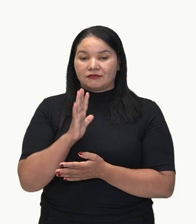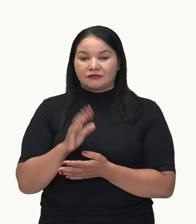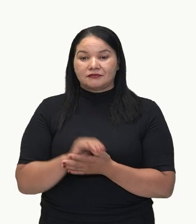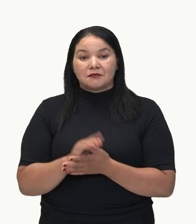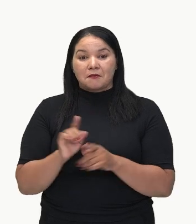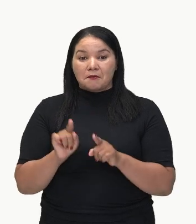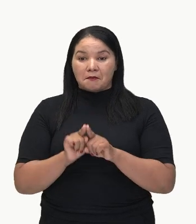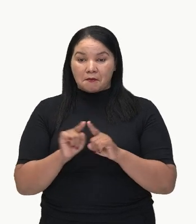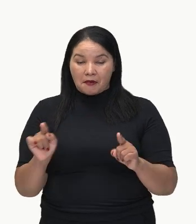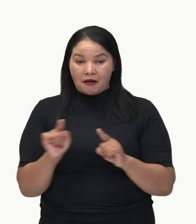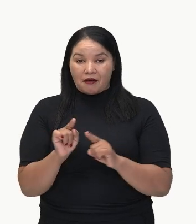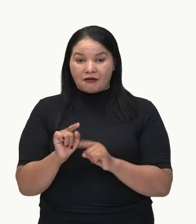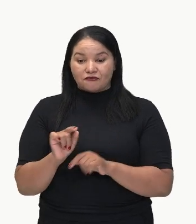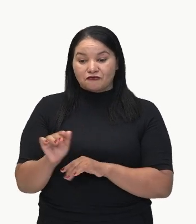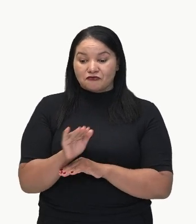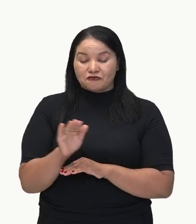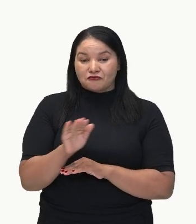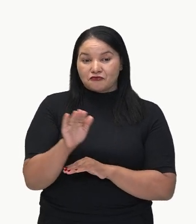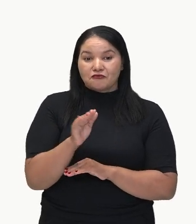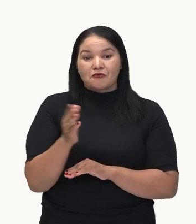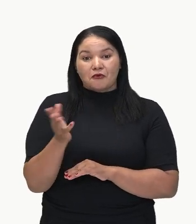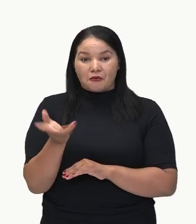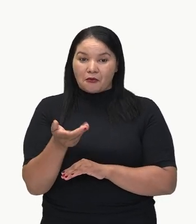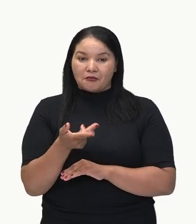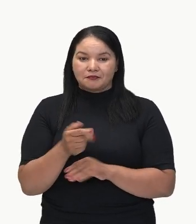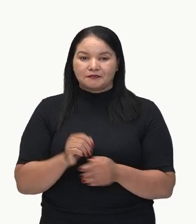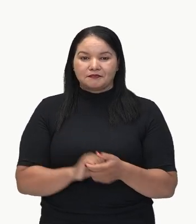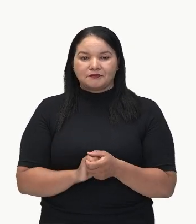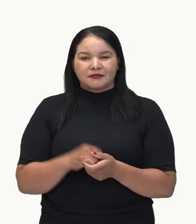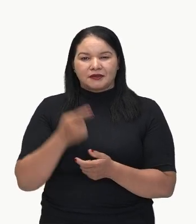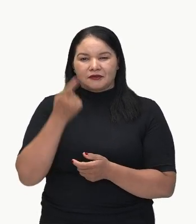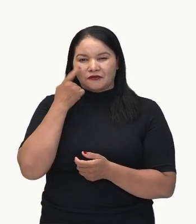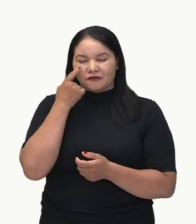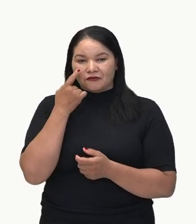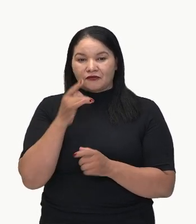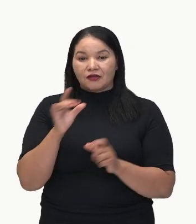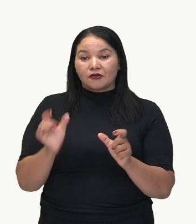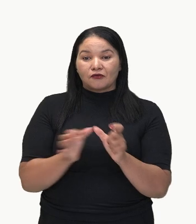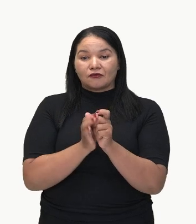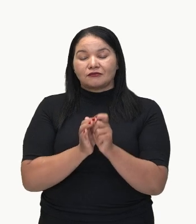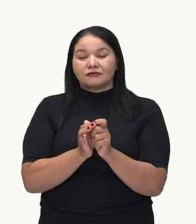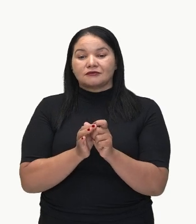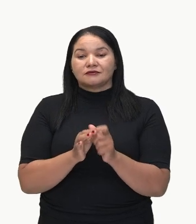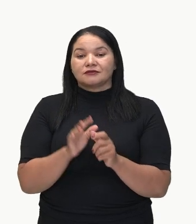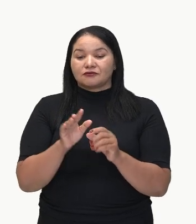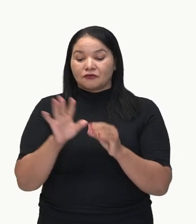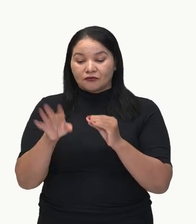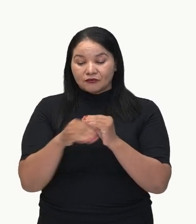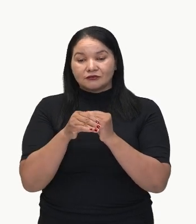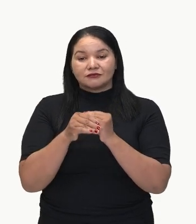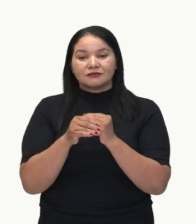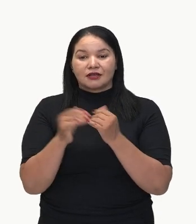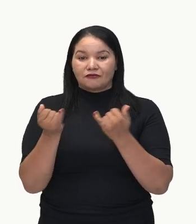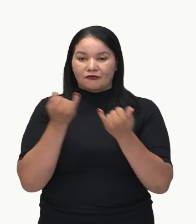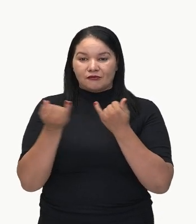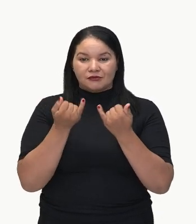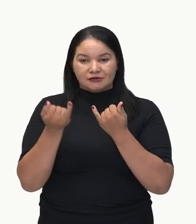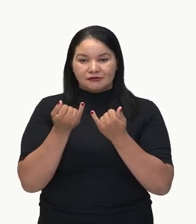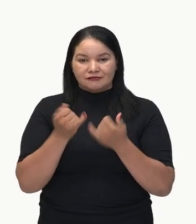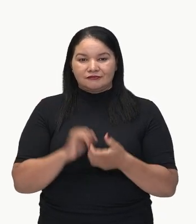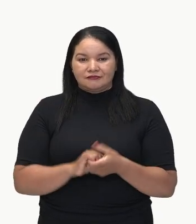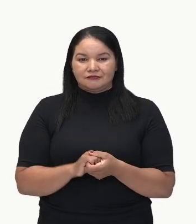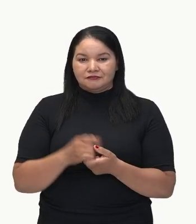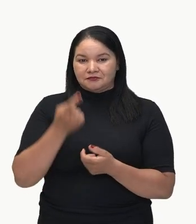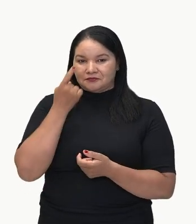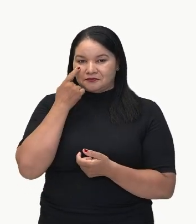essa conjunção aqui, ela vai somar informações. Os carros